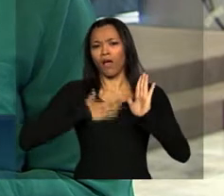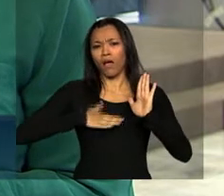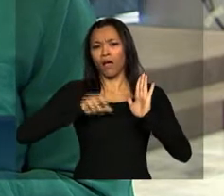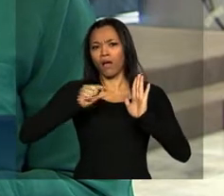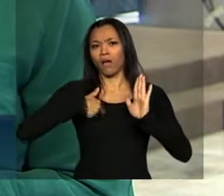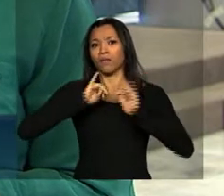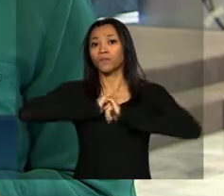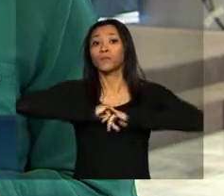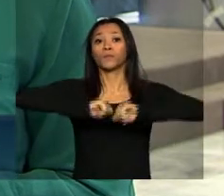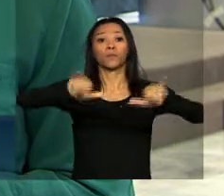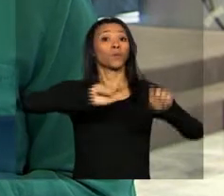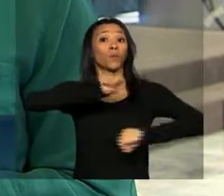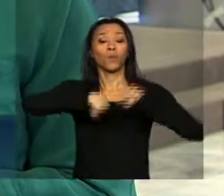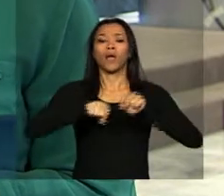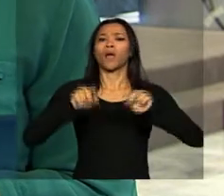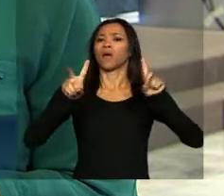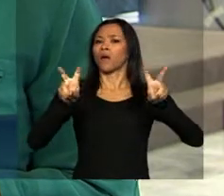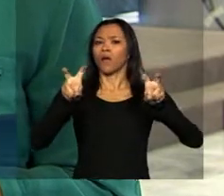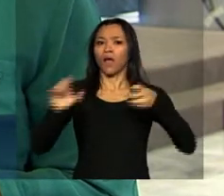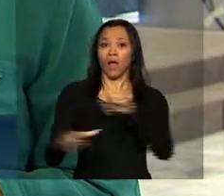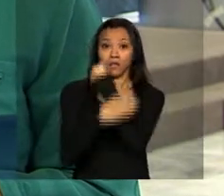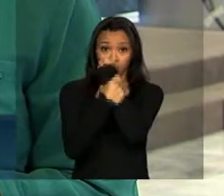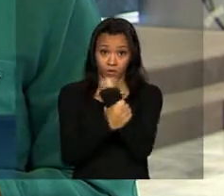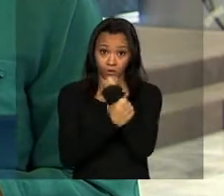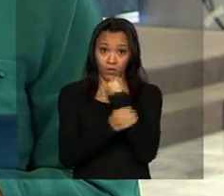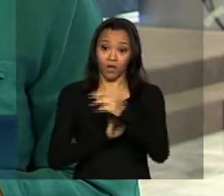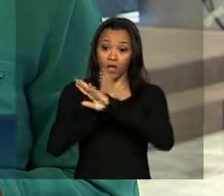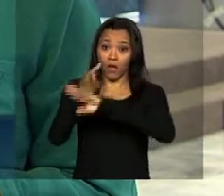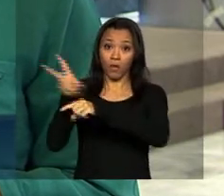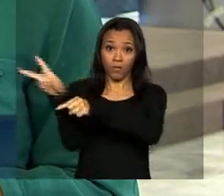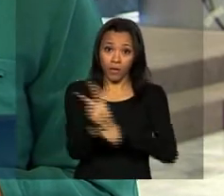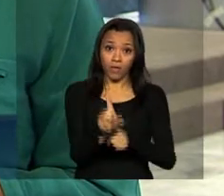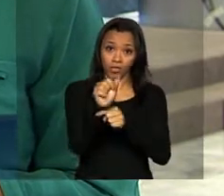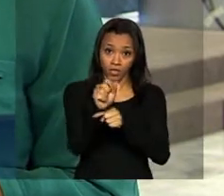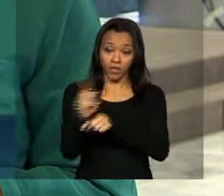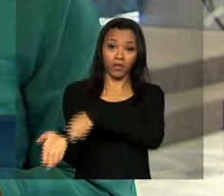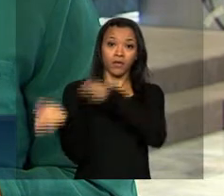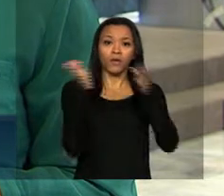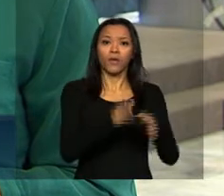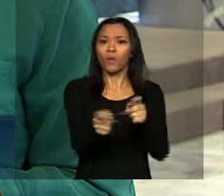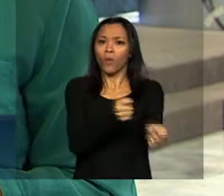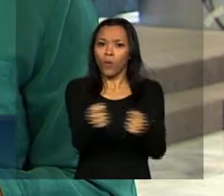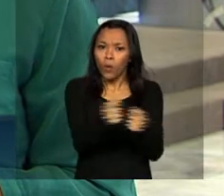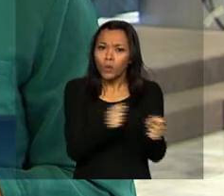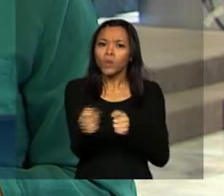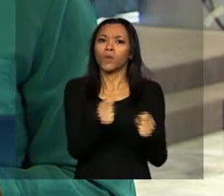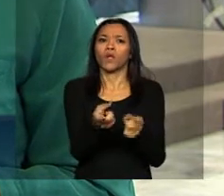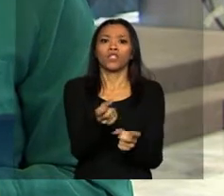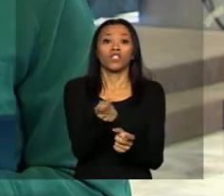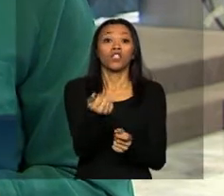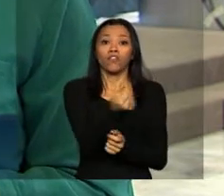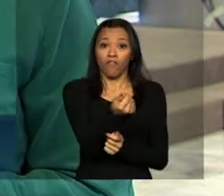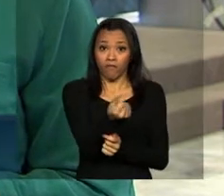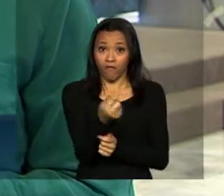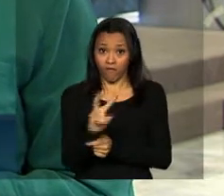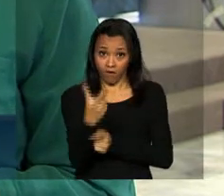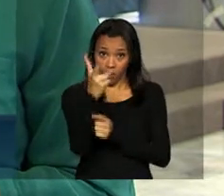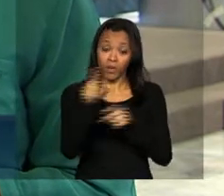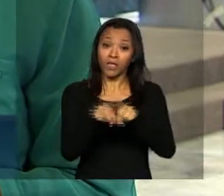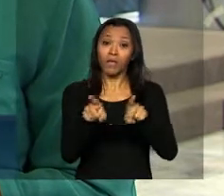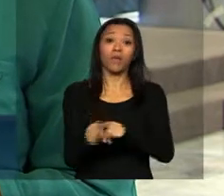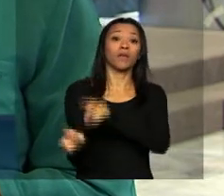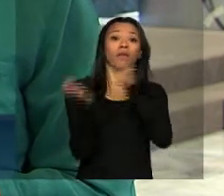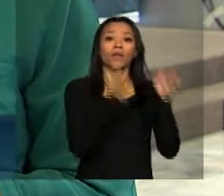estão a garantia de acesso ao crédito rural, o controle de preços dos alimentos e a inclusão de novas tecnologias no campo.